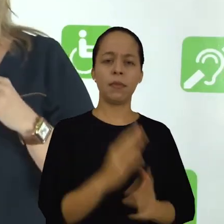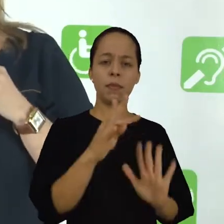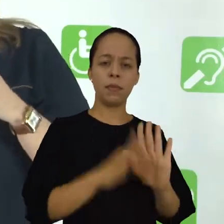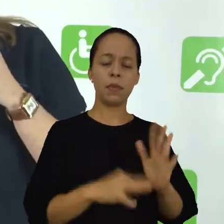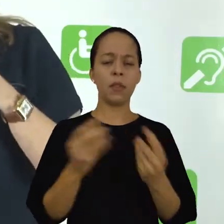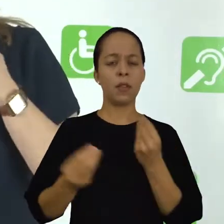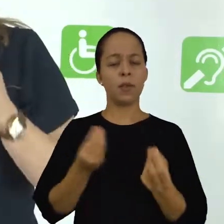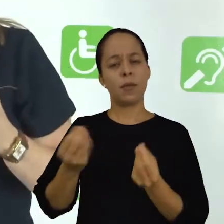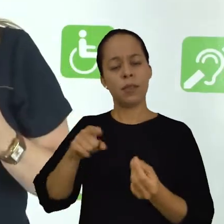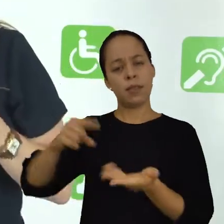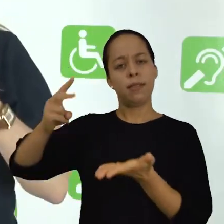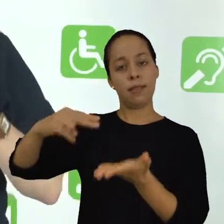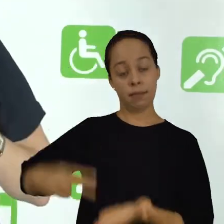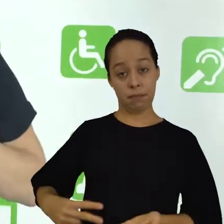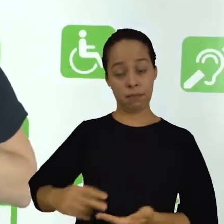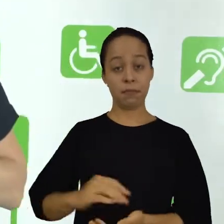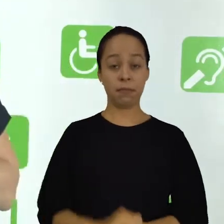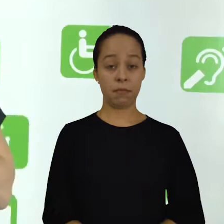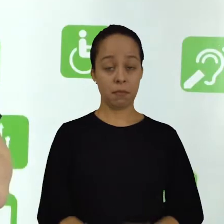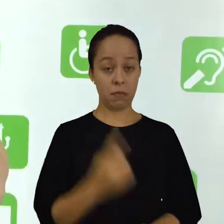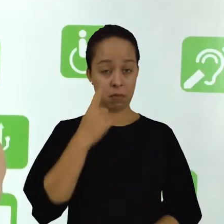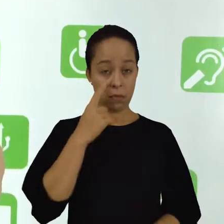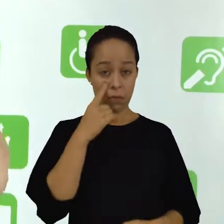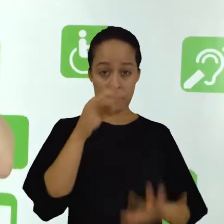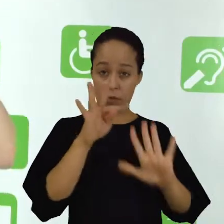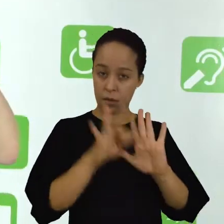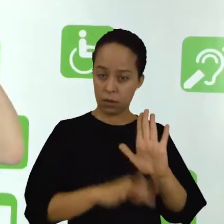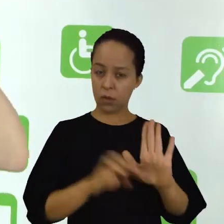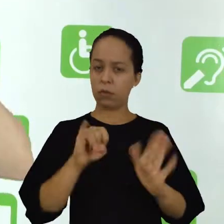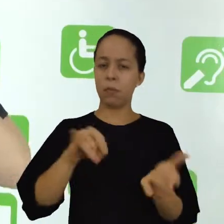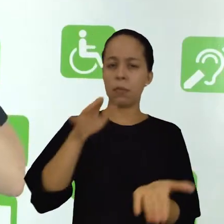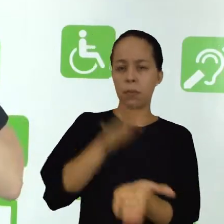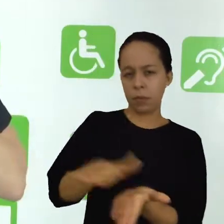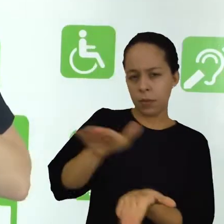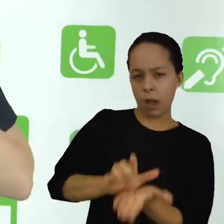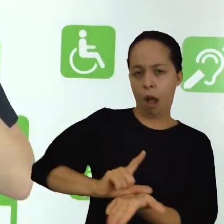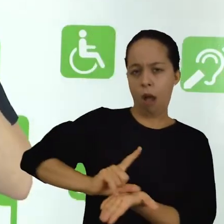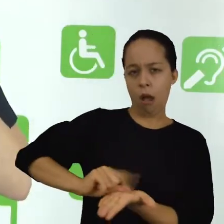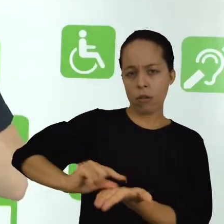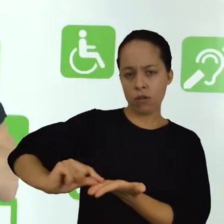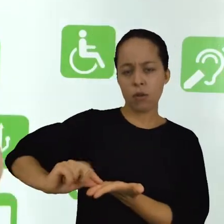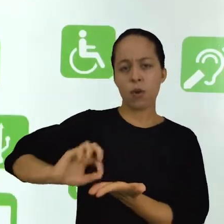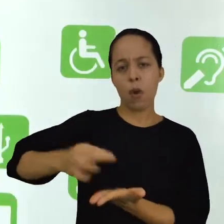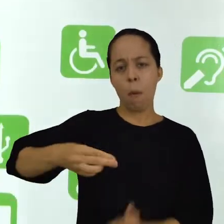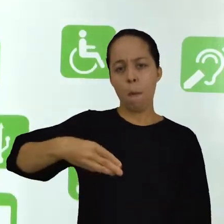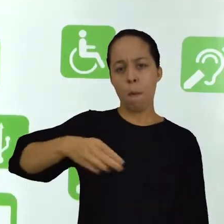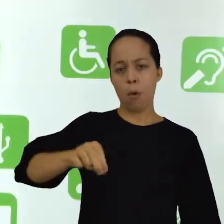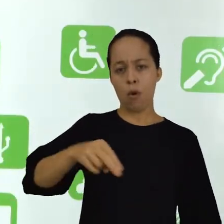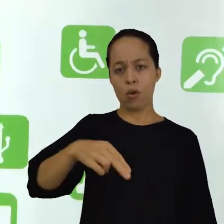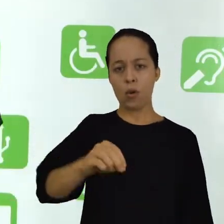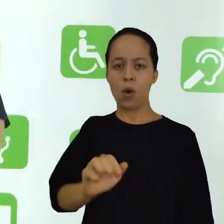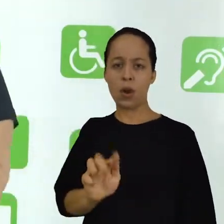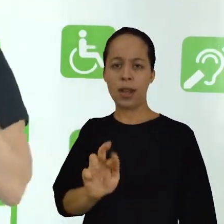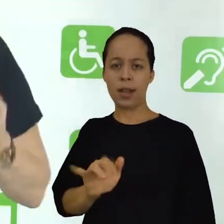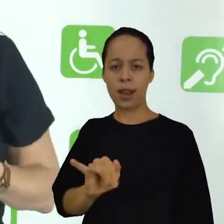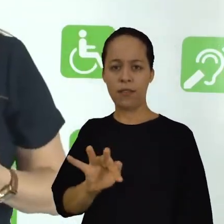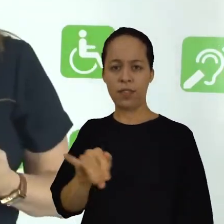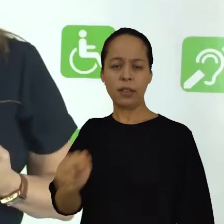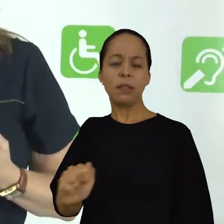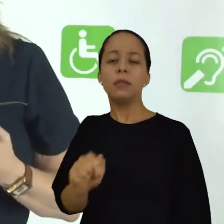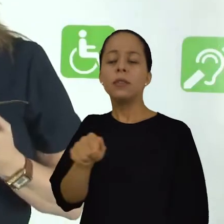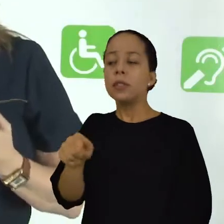Então, como você deve ler um texto? Primeiro lugar, ao ler um texto, uma obra, um livro, um artigo, uma monografia,